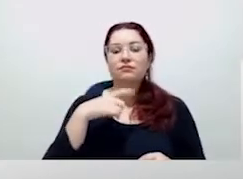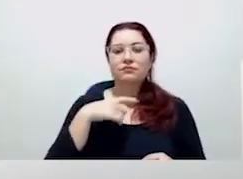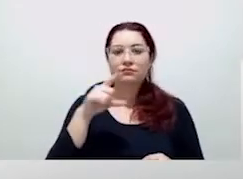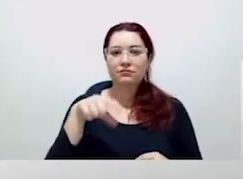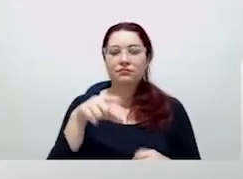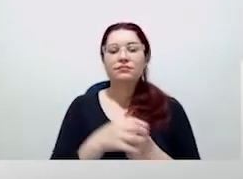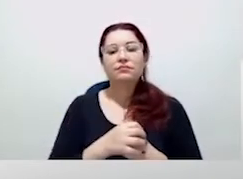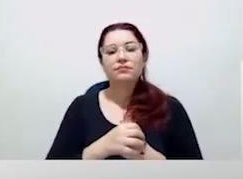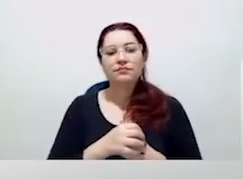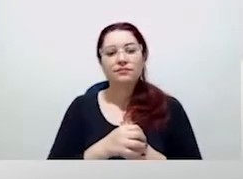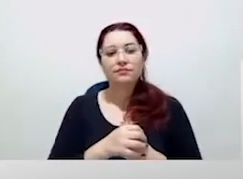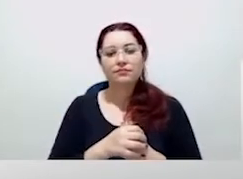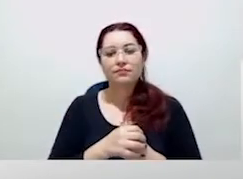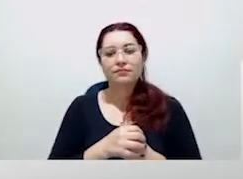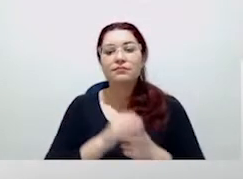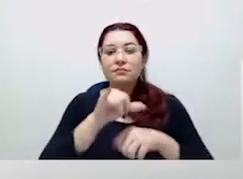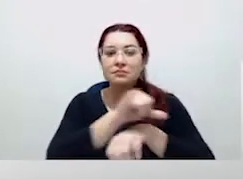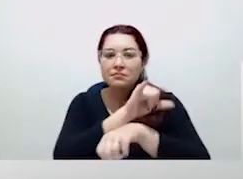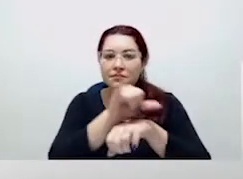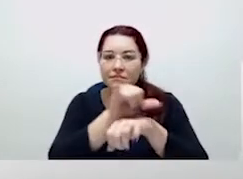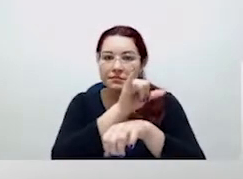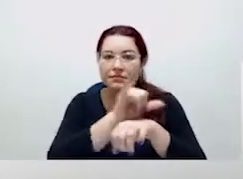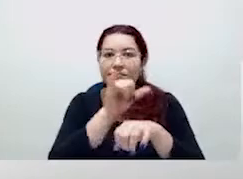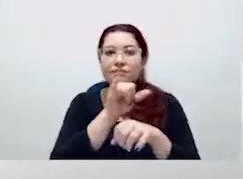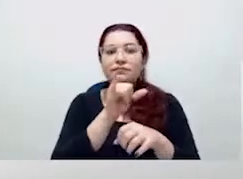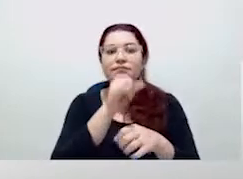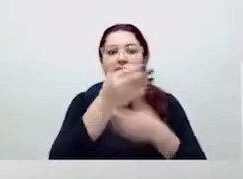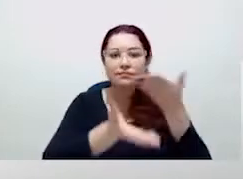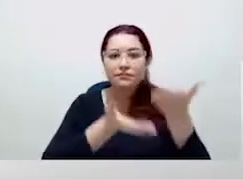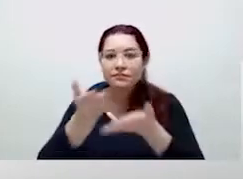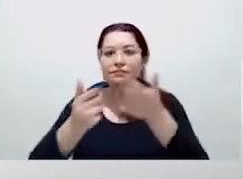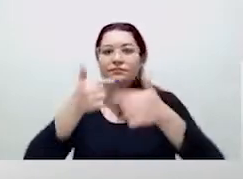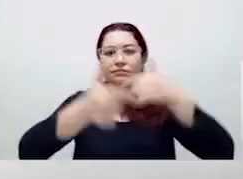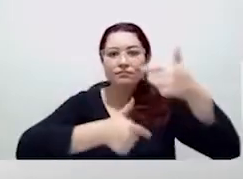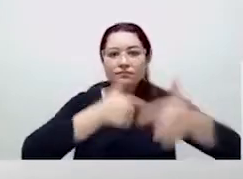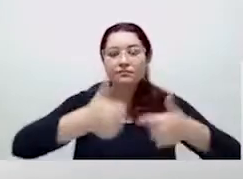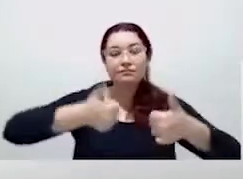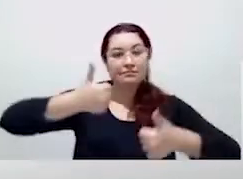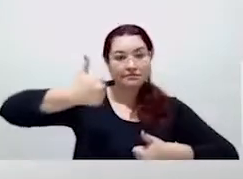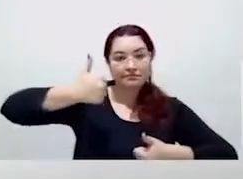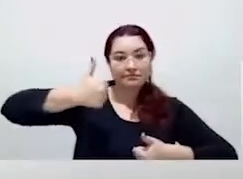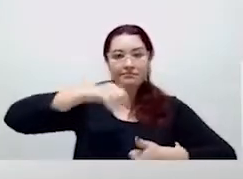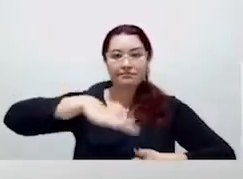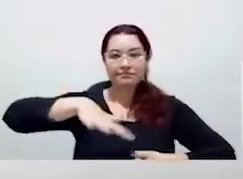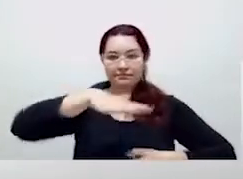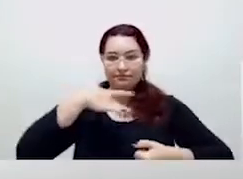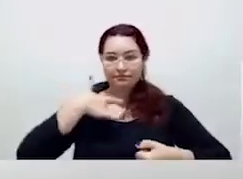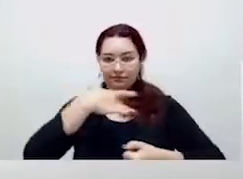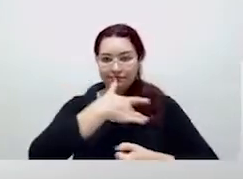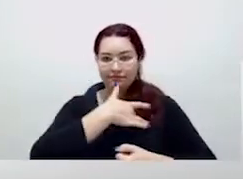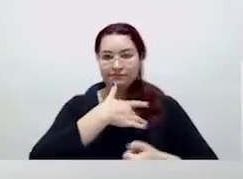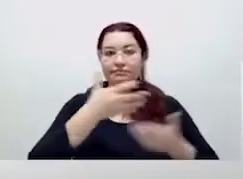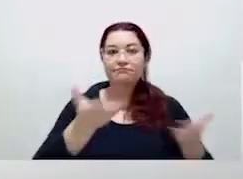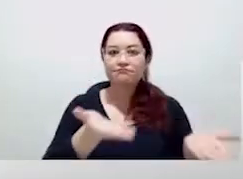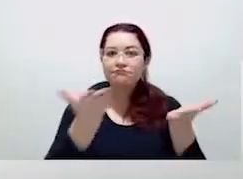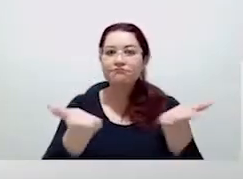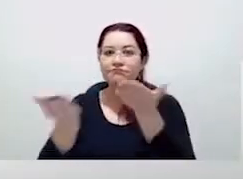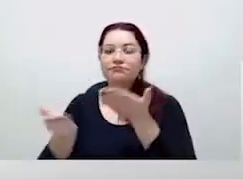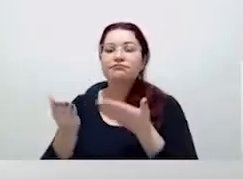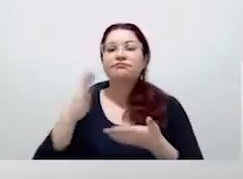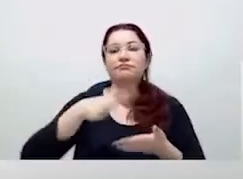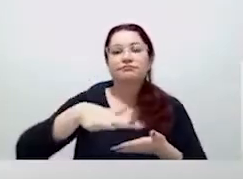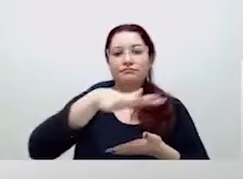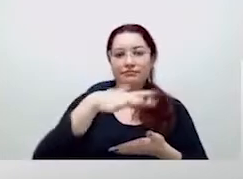estratégia de atuação na atenção primária em saúde, para a promoção da